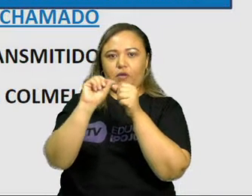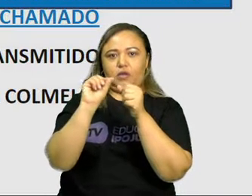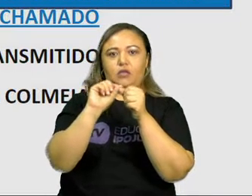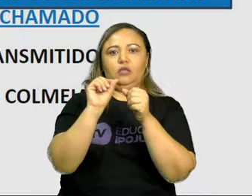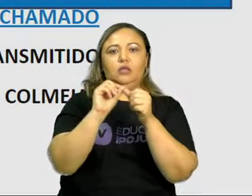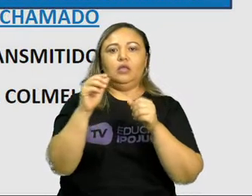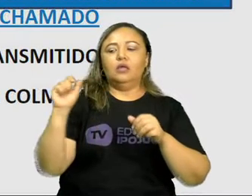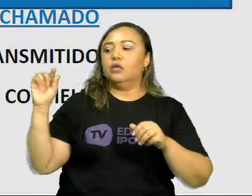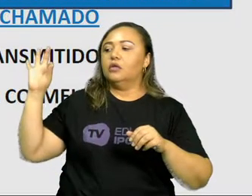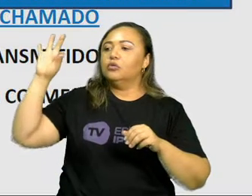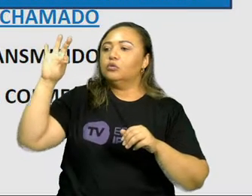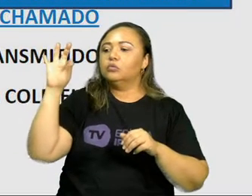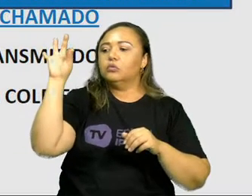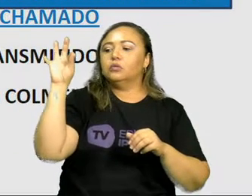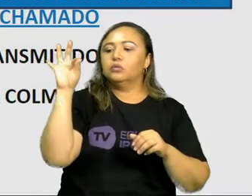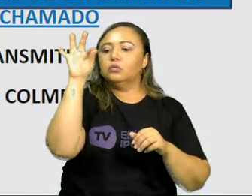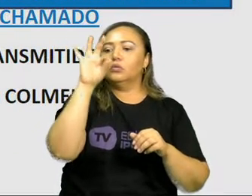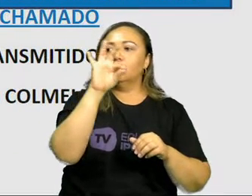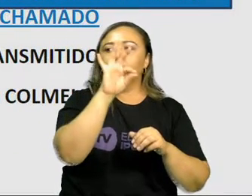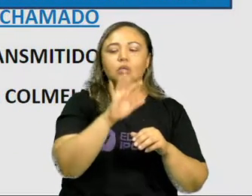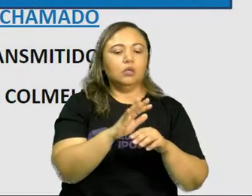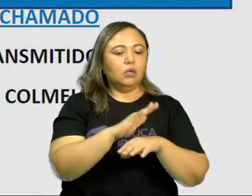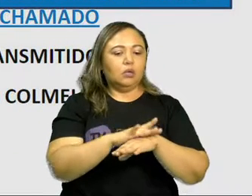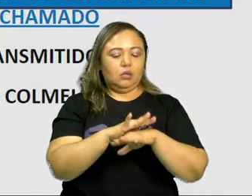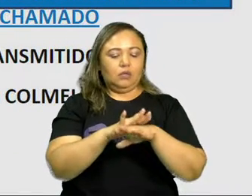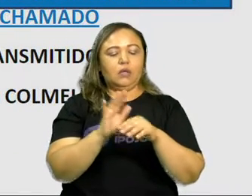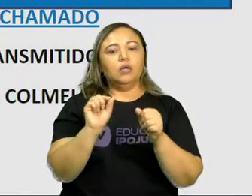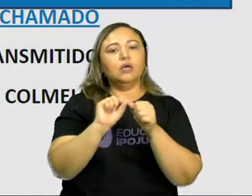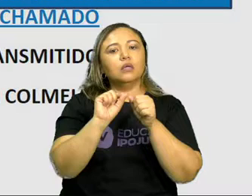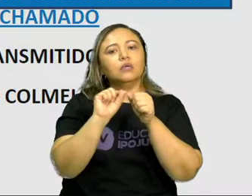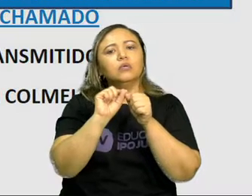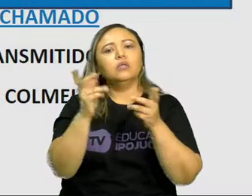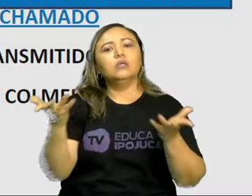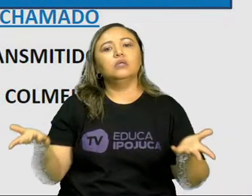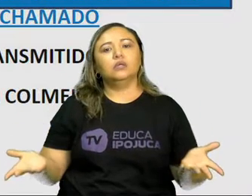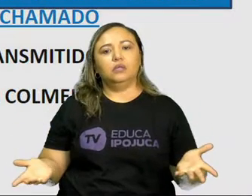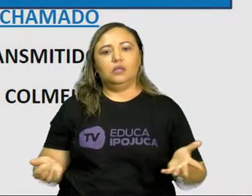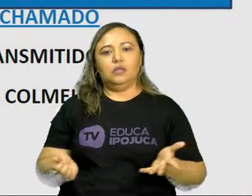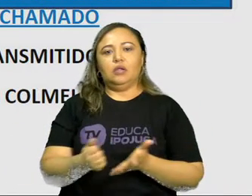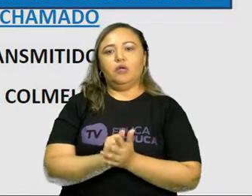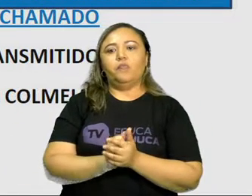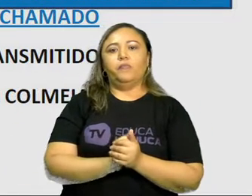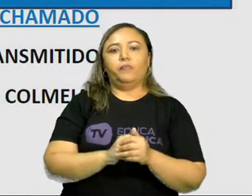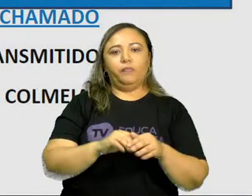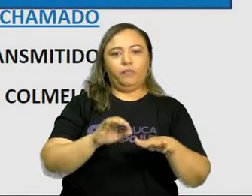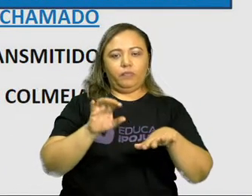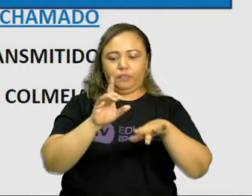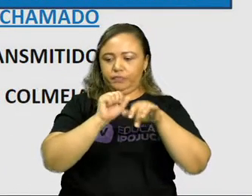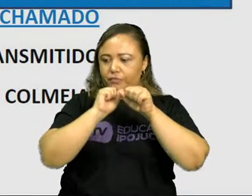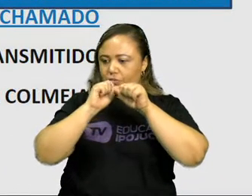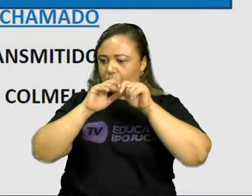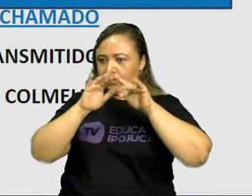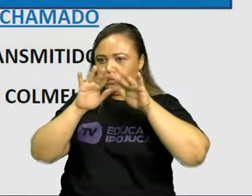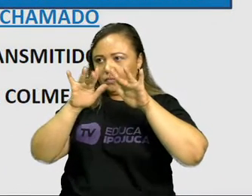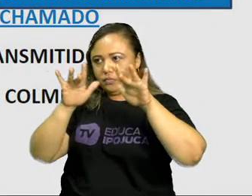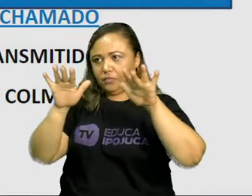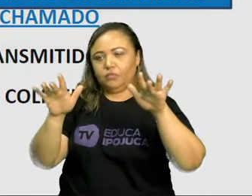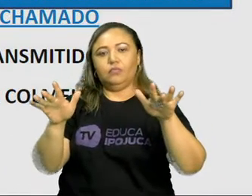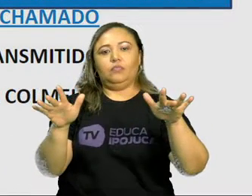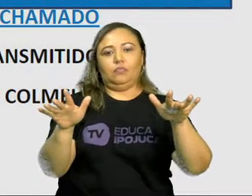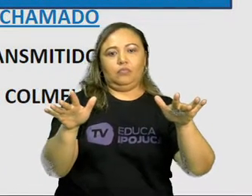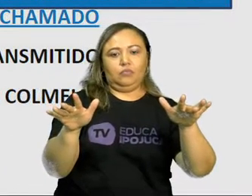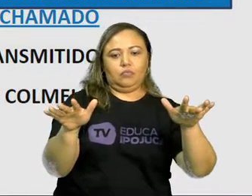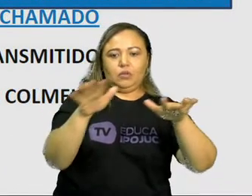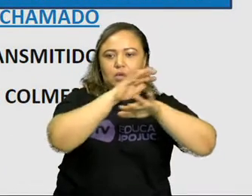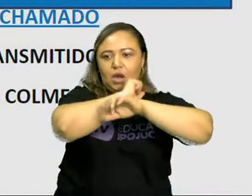Esse vírus é considerado perigoso para as abelhas, transmitido pelo contato entre elas, podendo